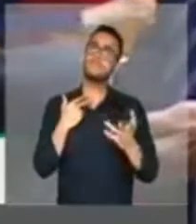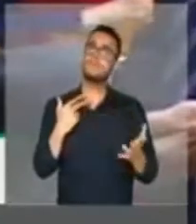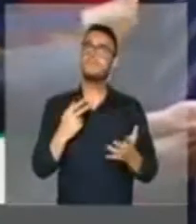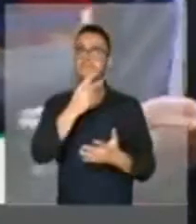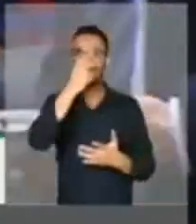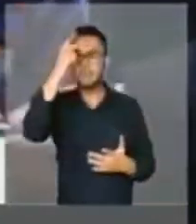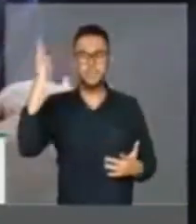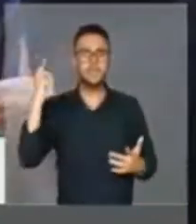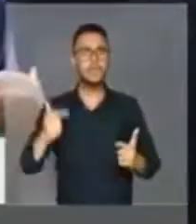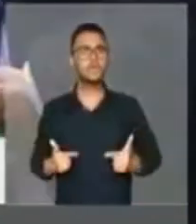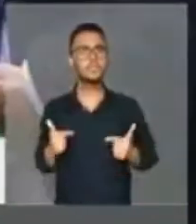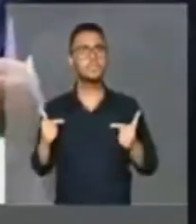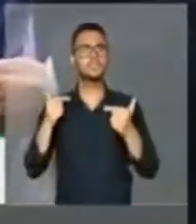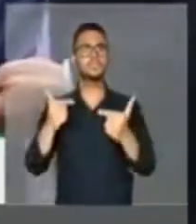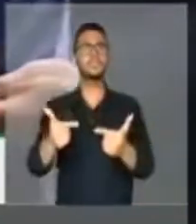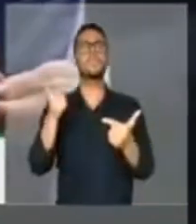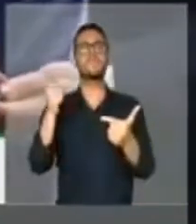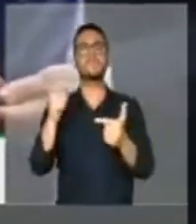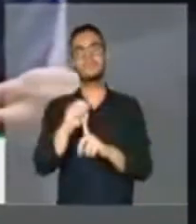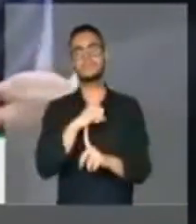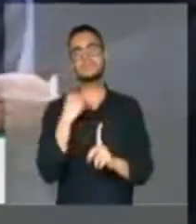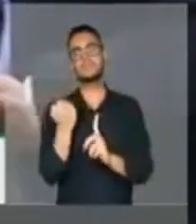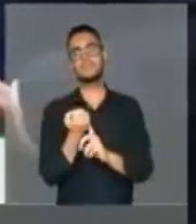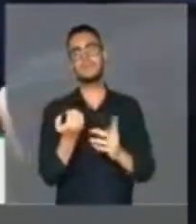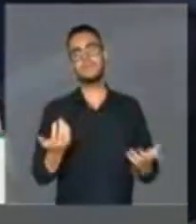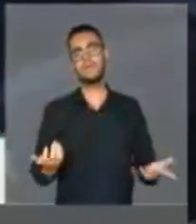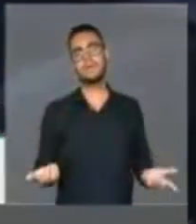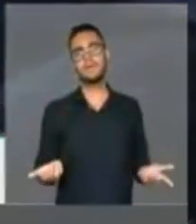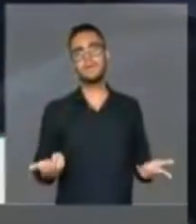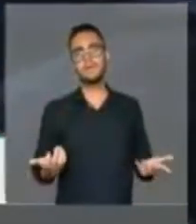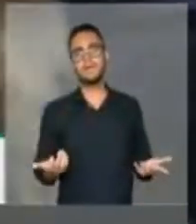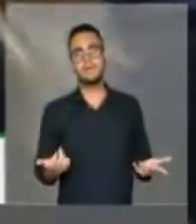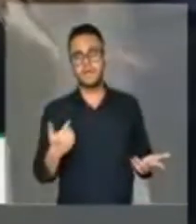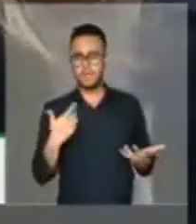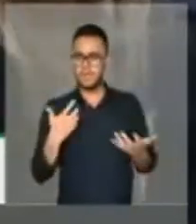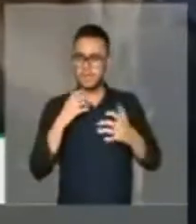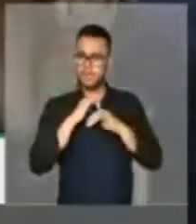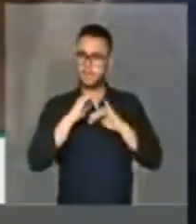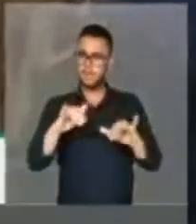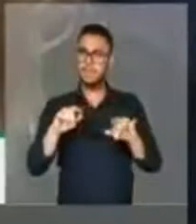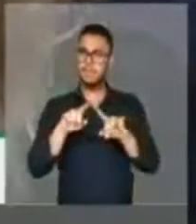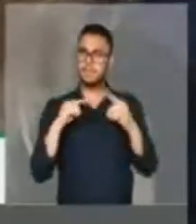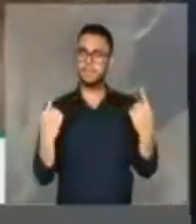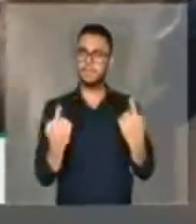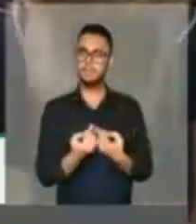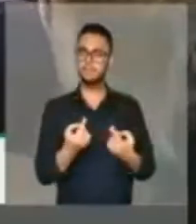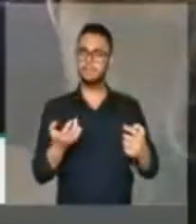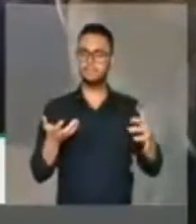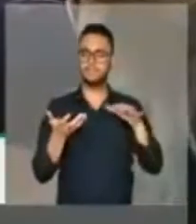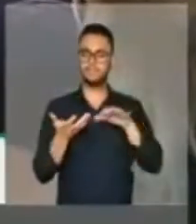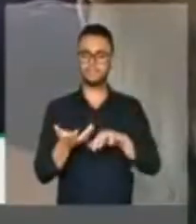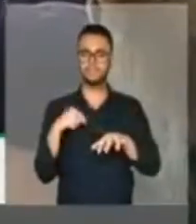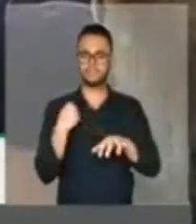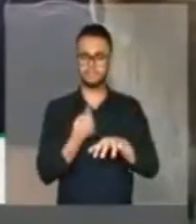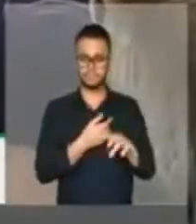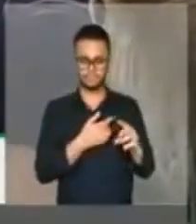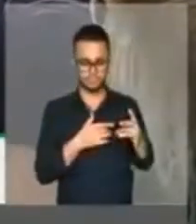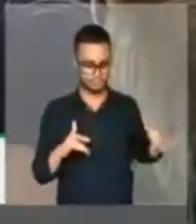os lutadores sociais. Quero registrar nessa sessão do Congresso Nacional a nossa